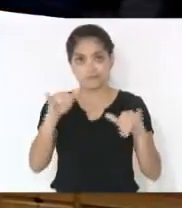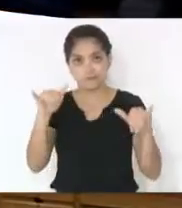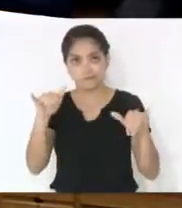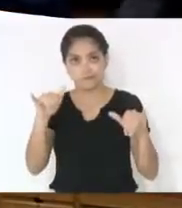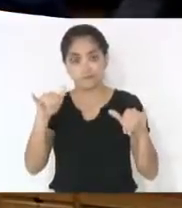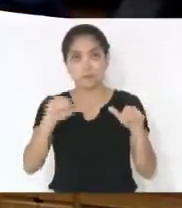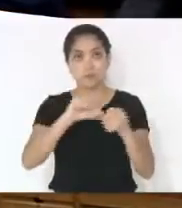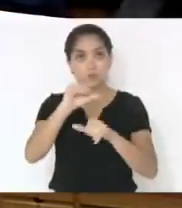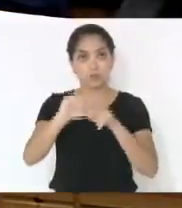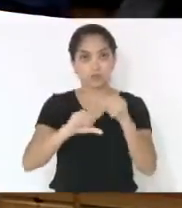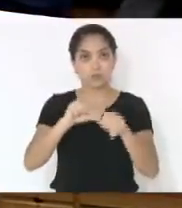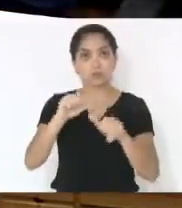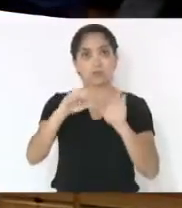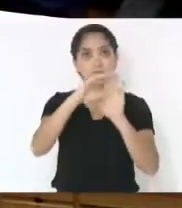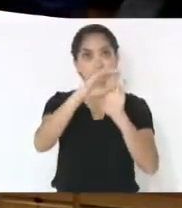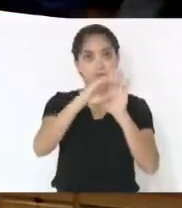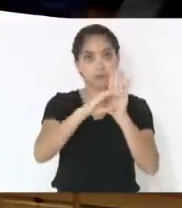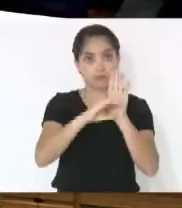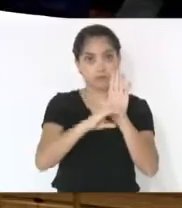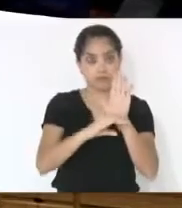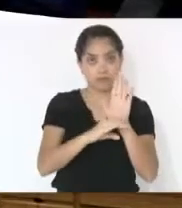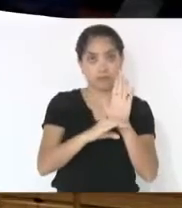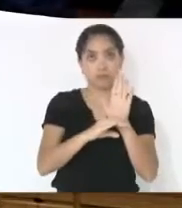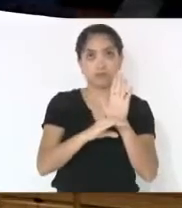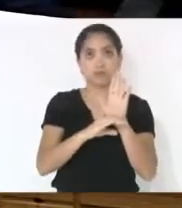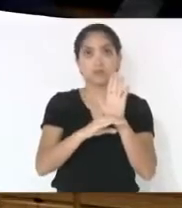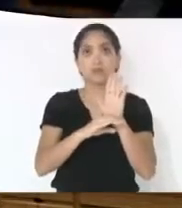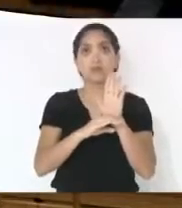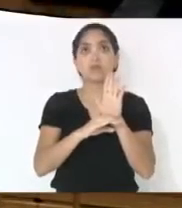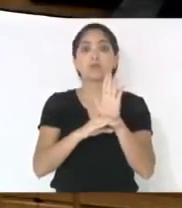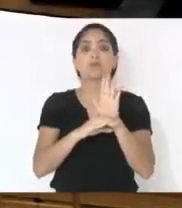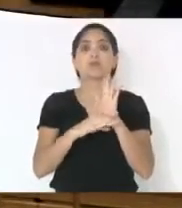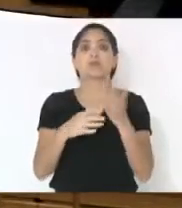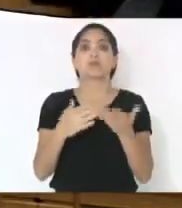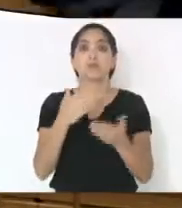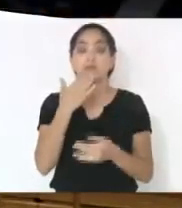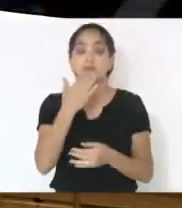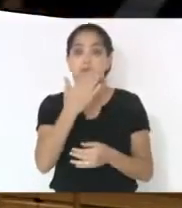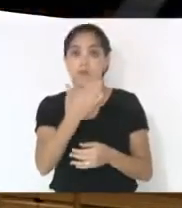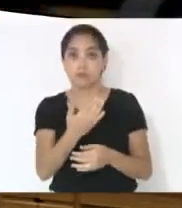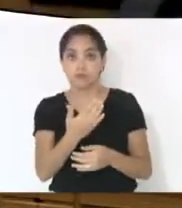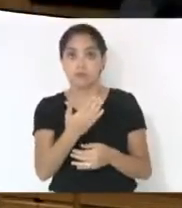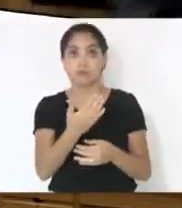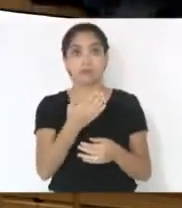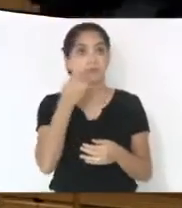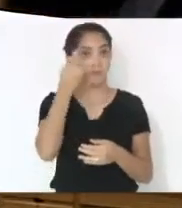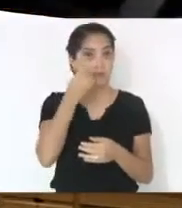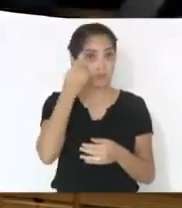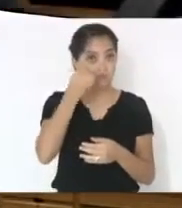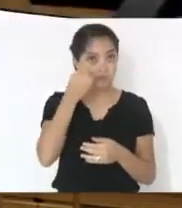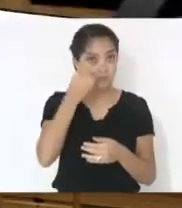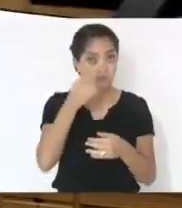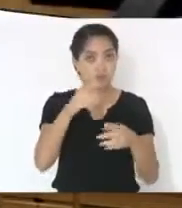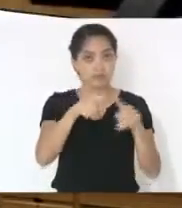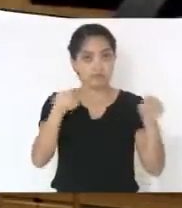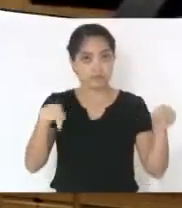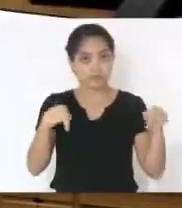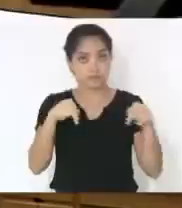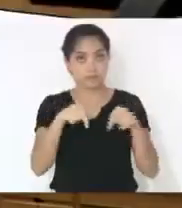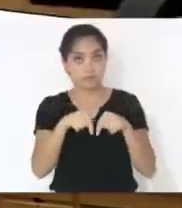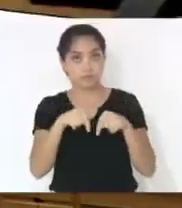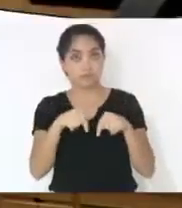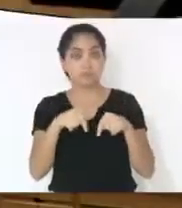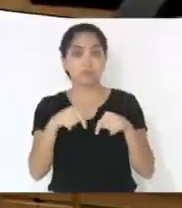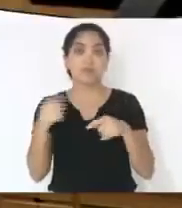pauta, porque os deputados estão vindo e pedir aos deputados que estão nos gabinetes para que possam vir ao